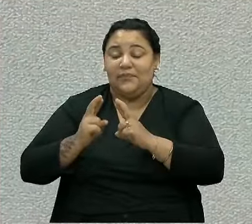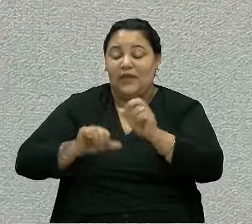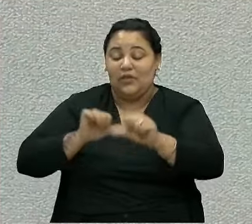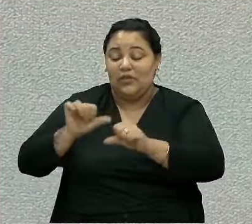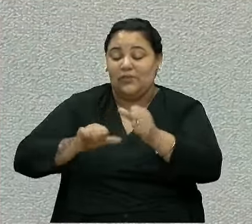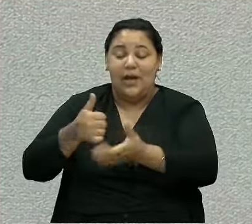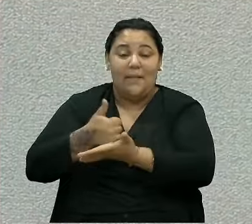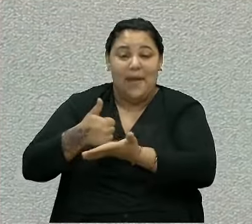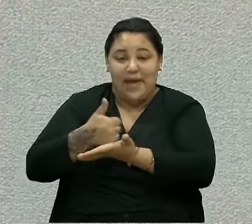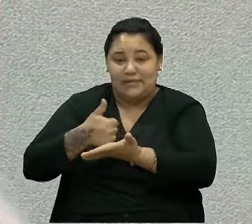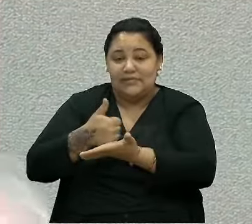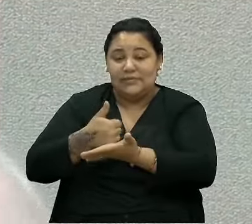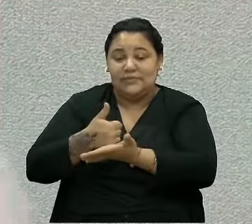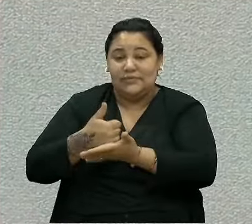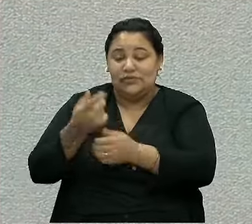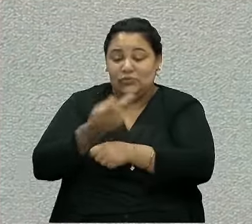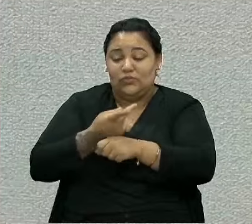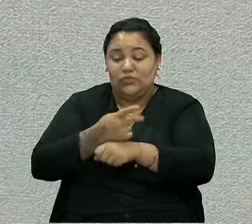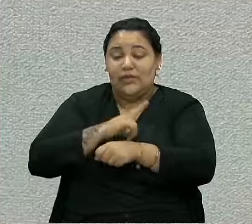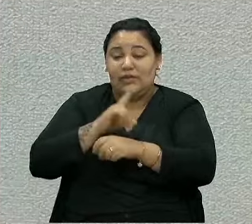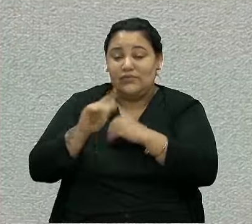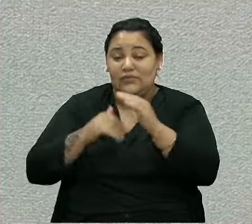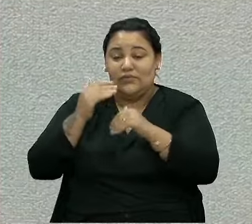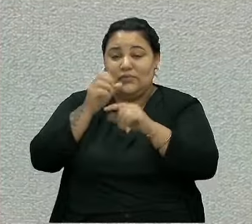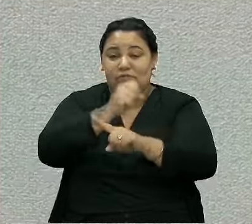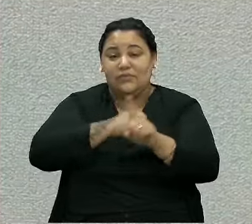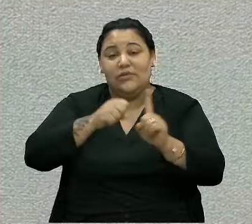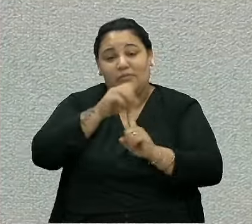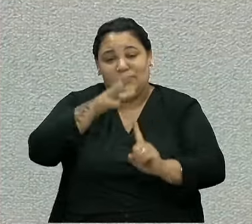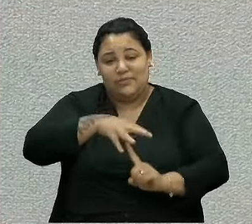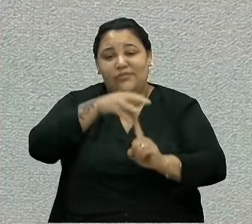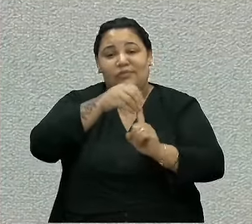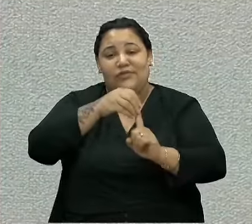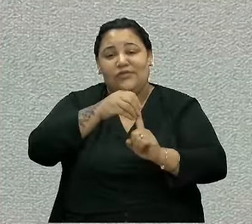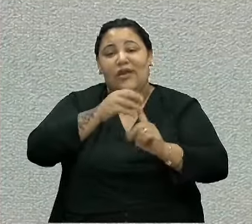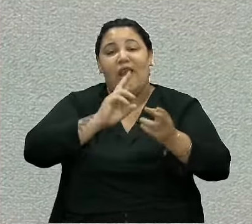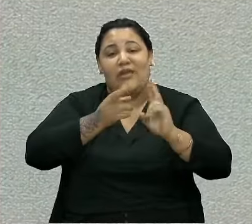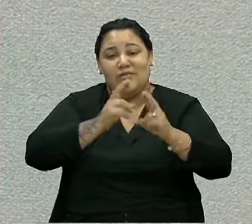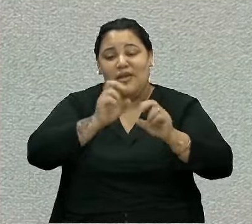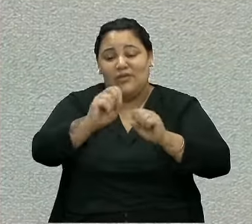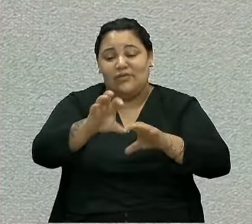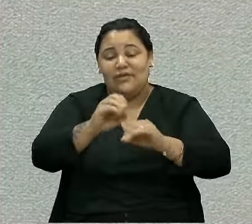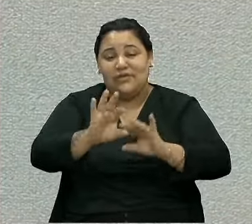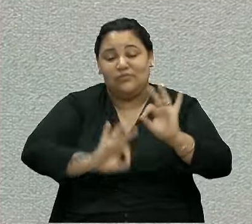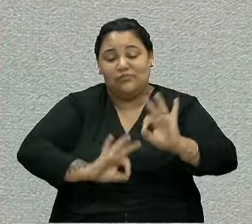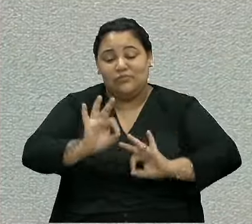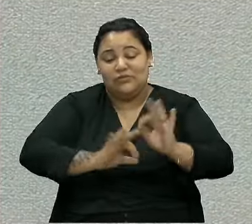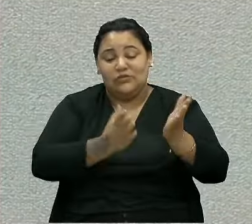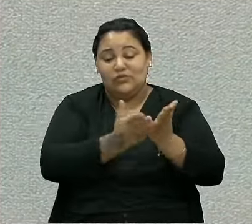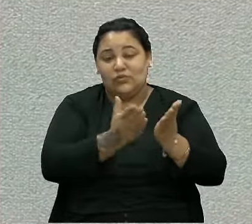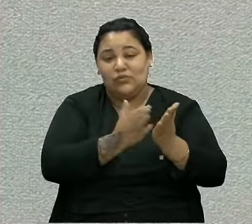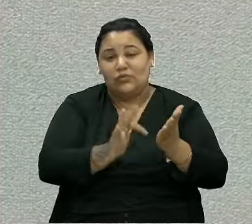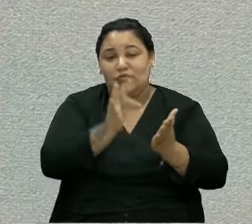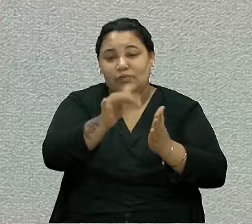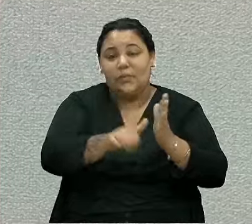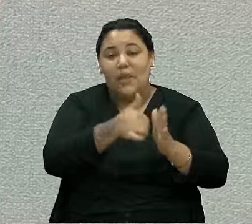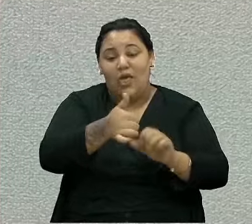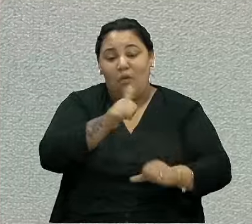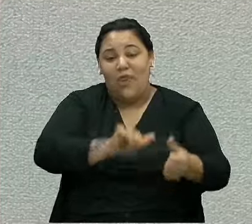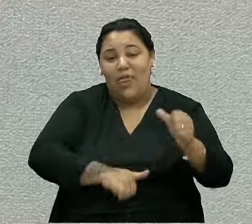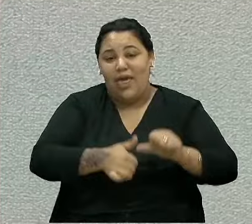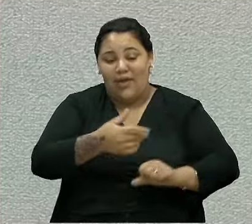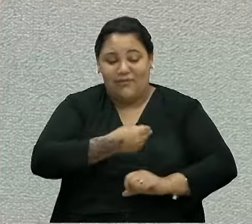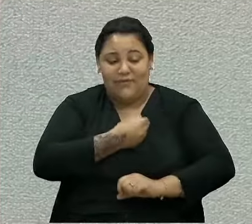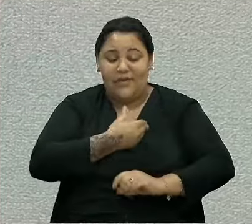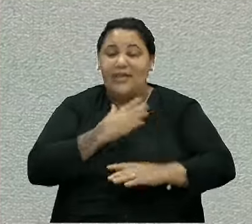um desenvolvimento social, inclusive, na questão da educação, na preparação das pessoas para a gente ter melhor qualidade de vida e